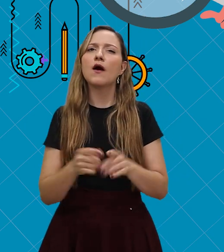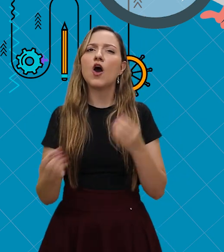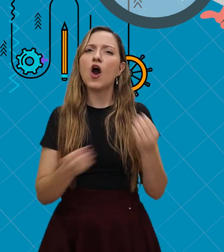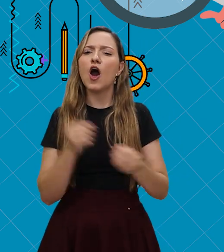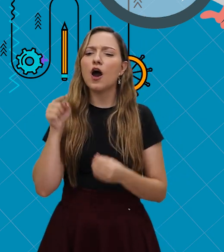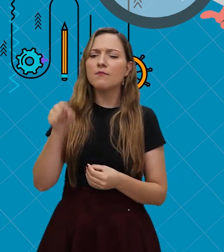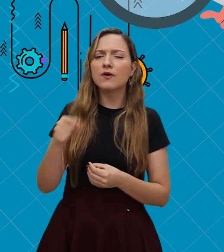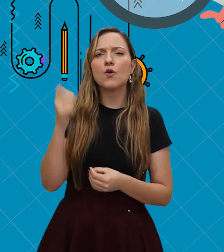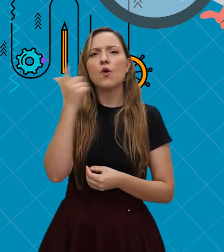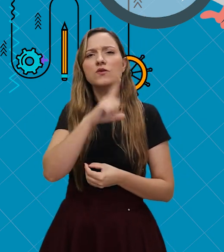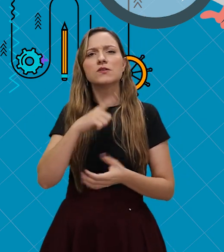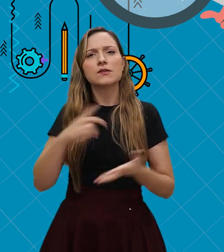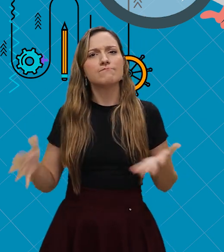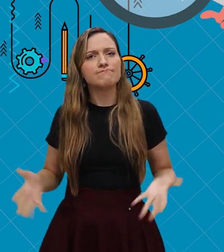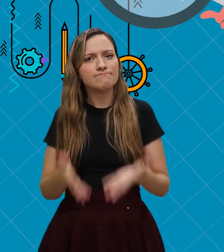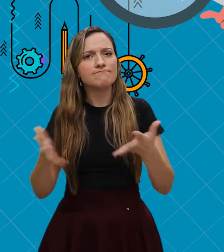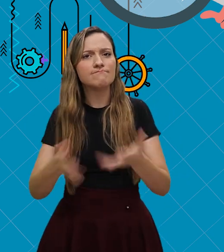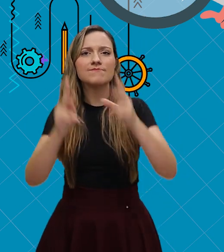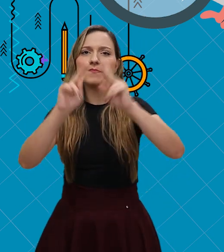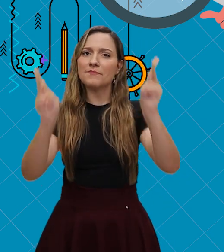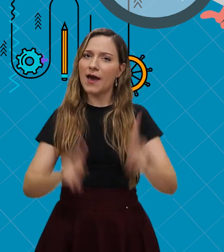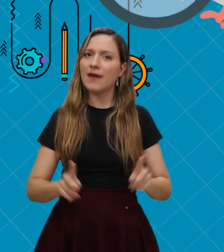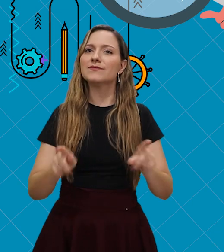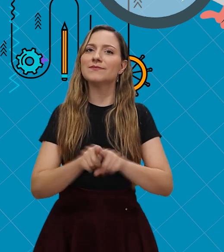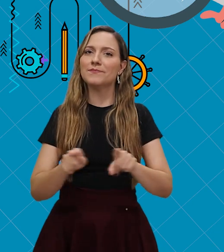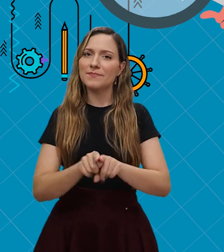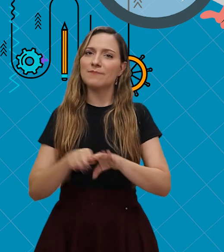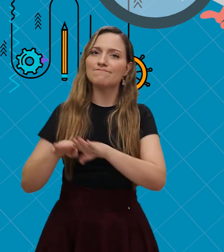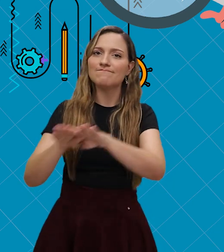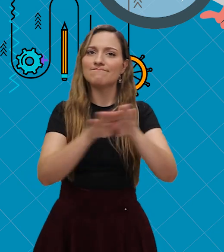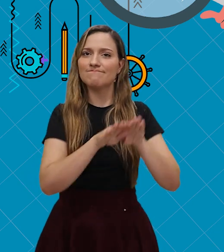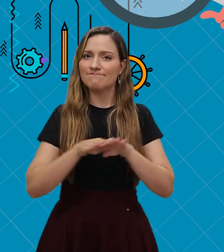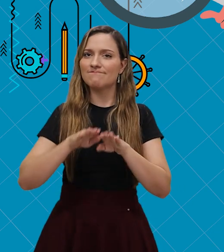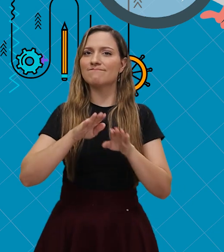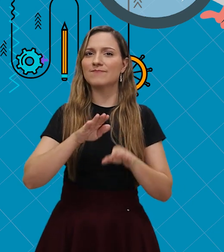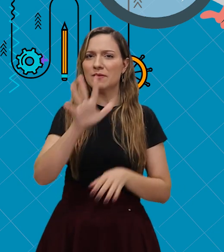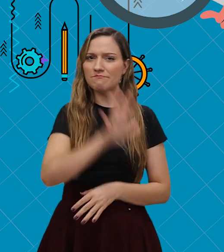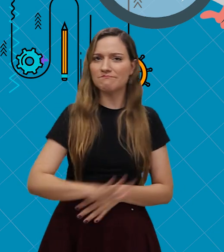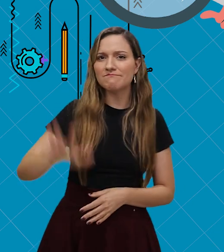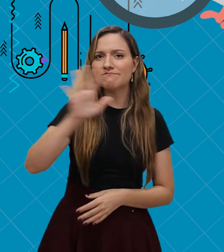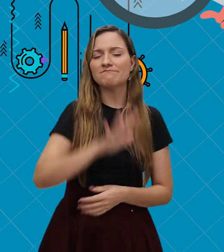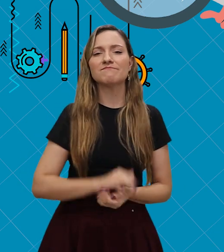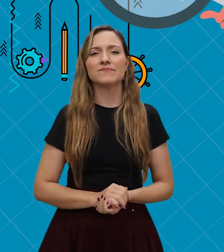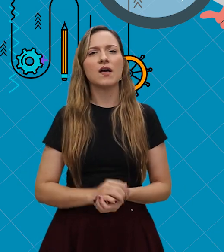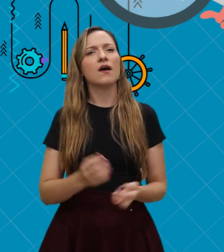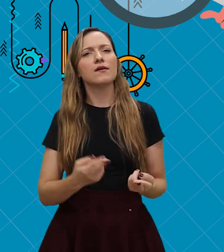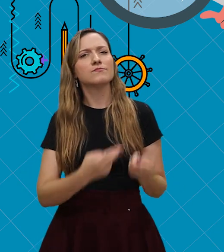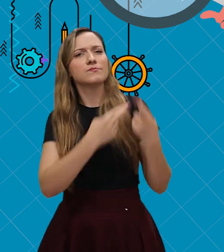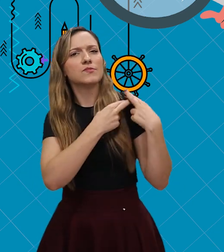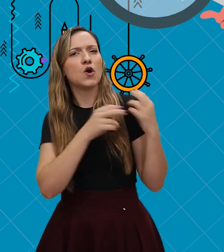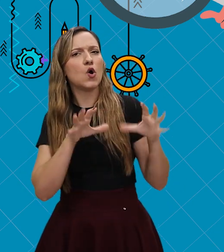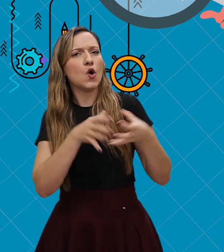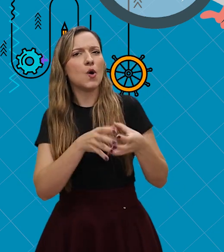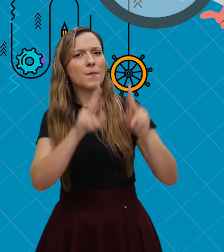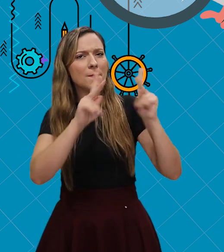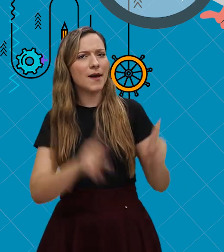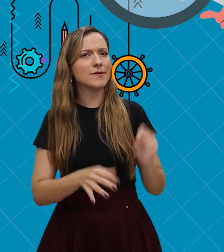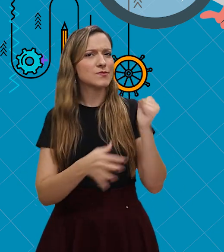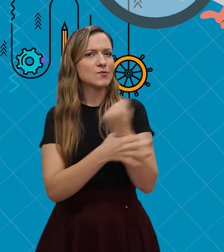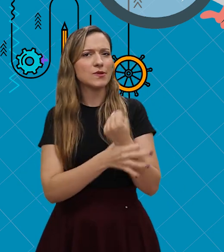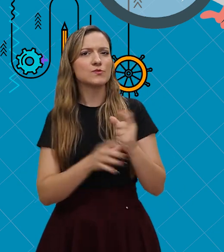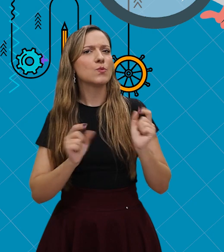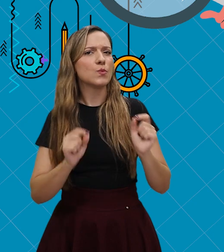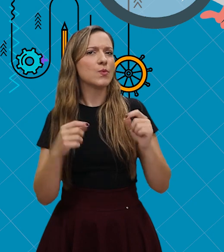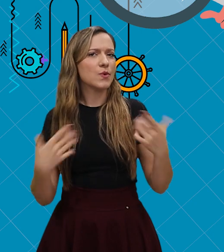promove a paz e a estabilidade na região? Qual é o papel do Conselho de Paz e Segurança?